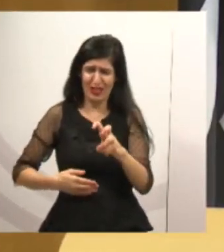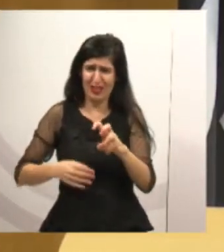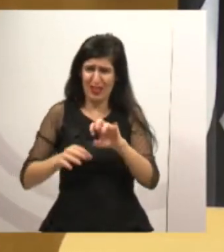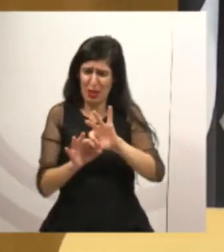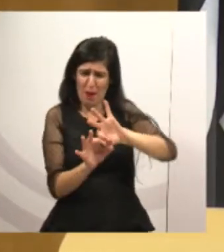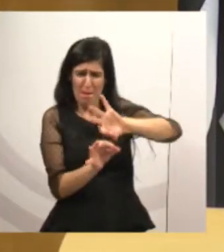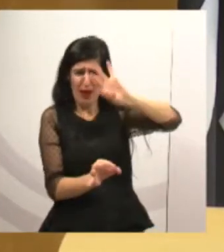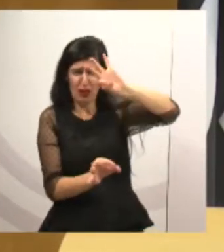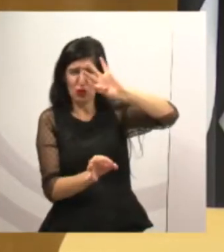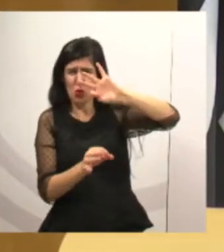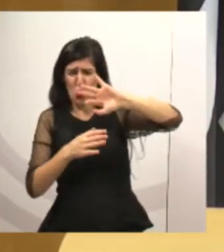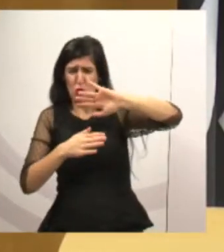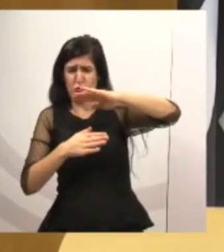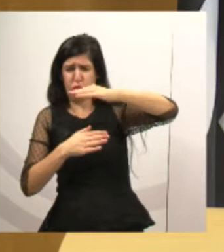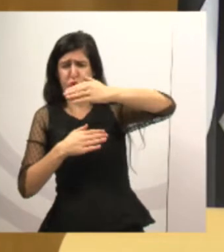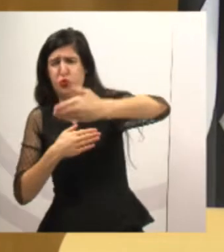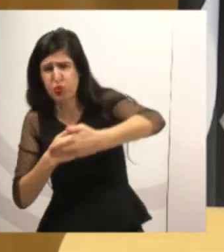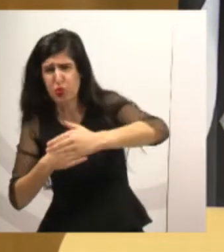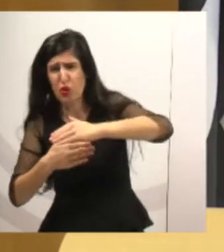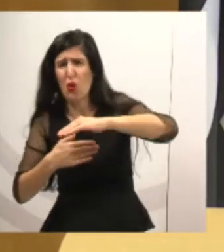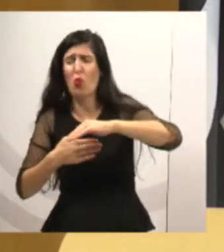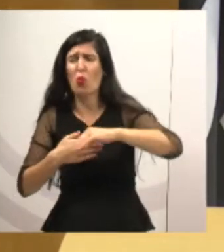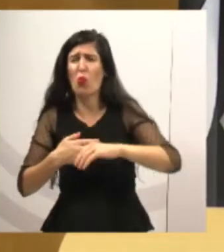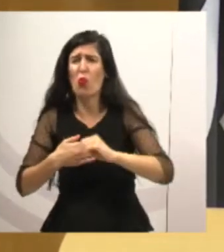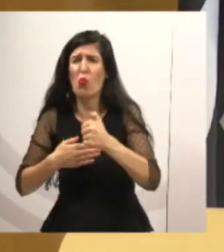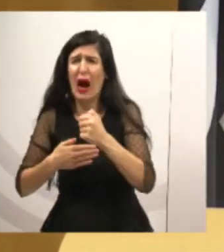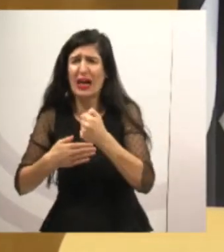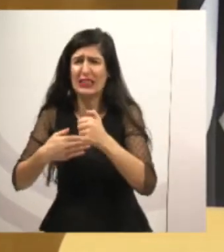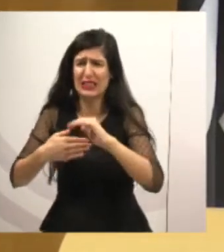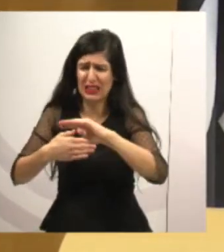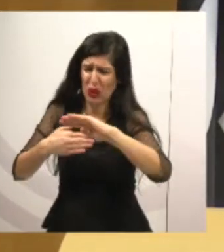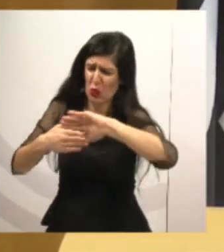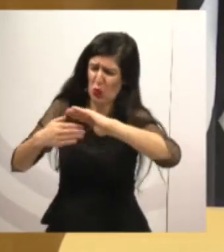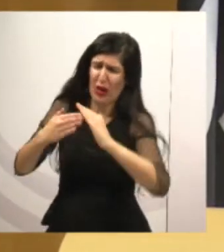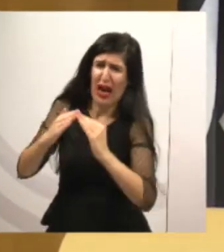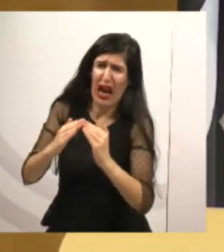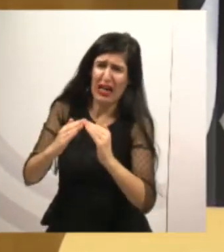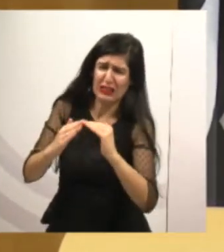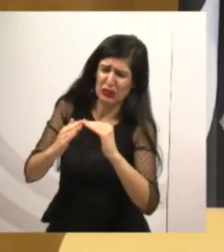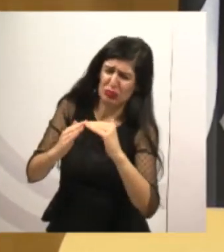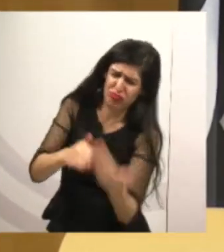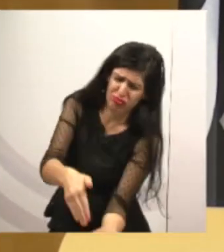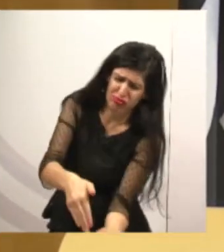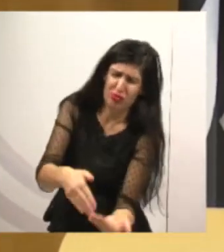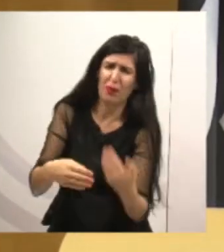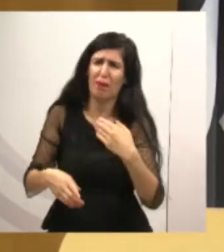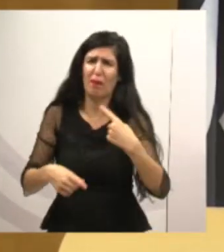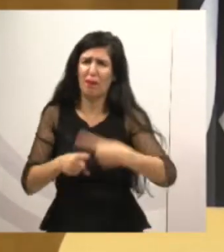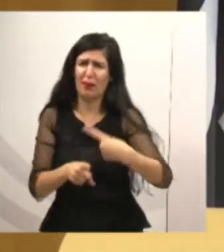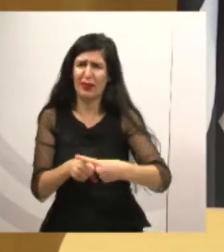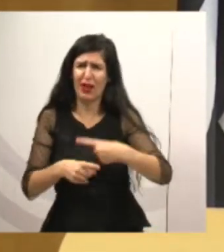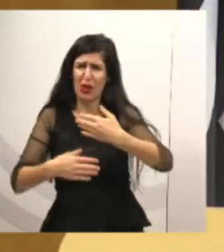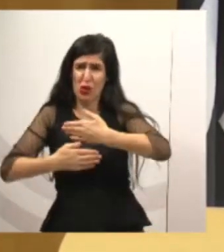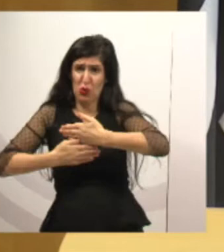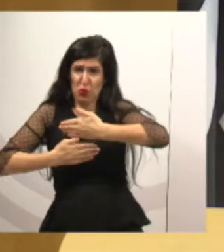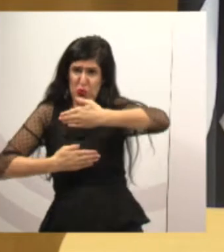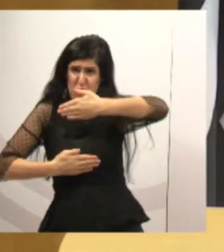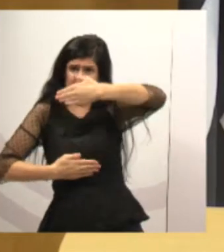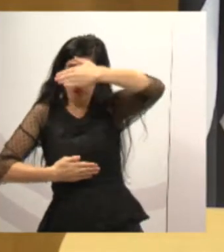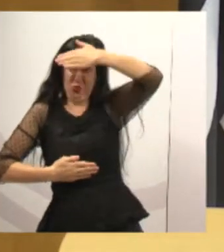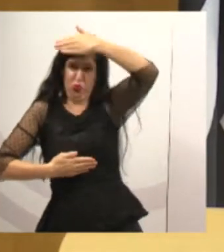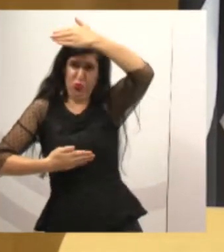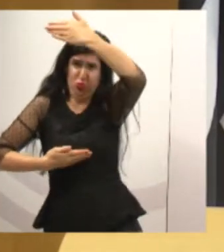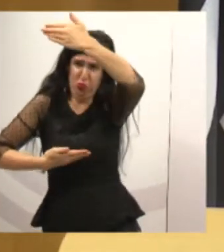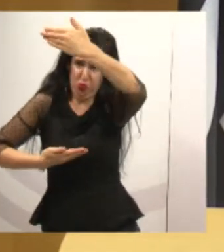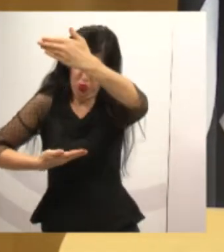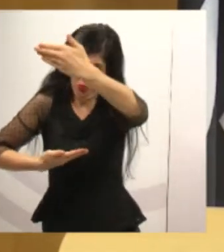Então o excesso de chuva foi muito, foi demais. E as zonas rurais, sem dúvida, sofreu também com